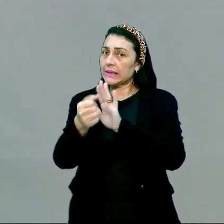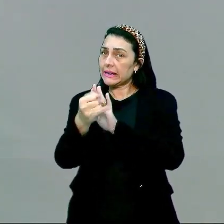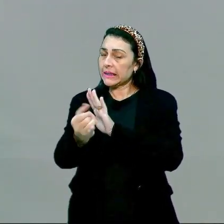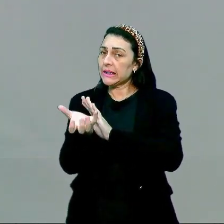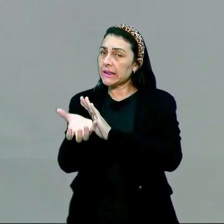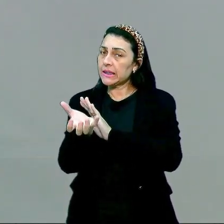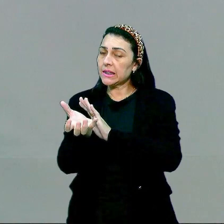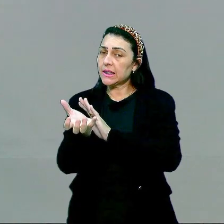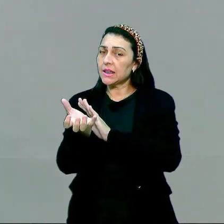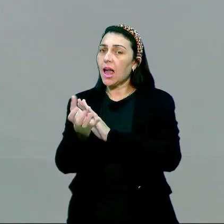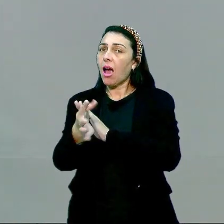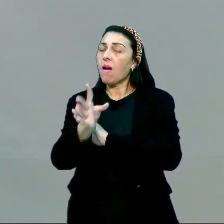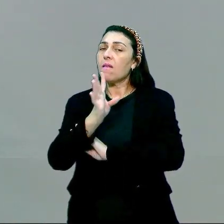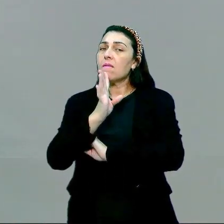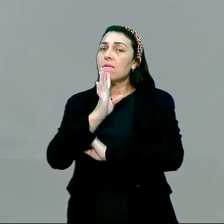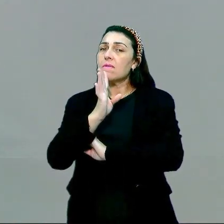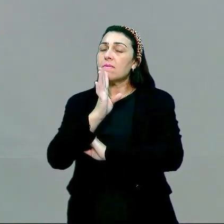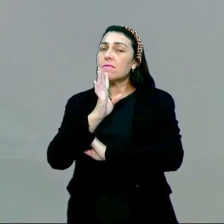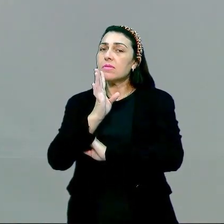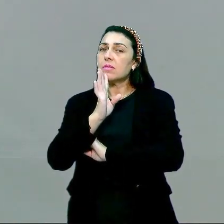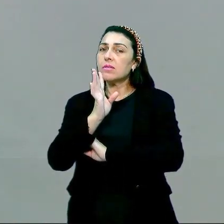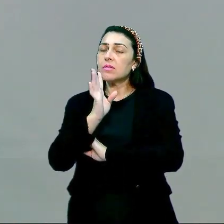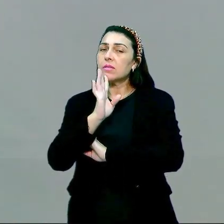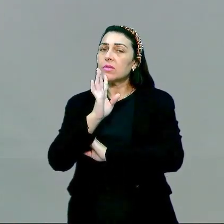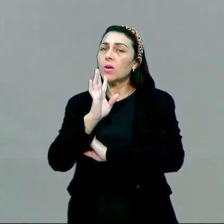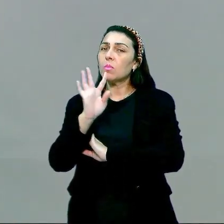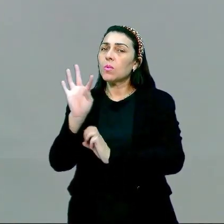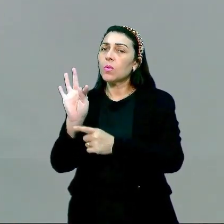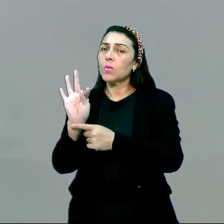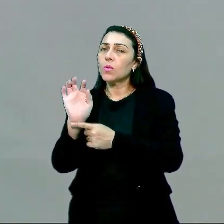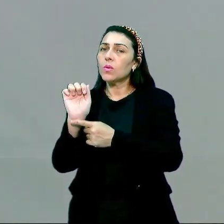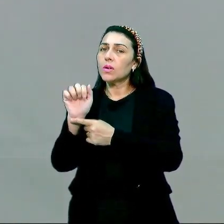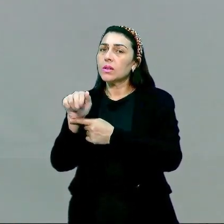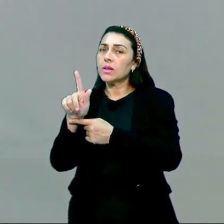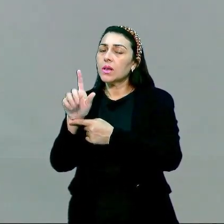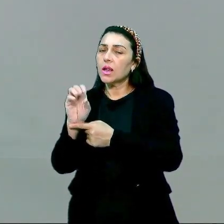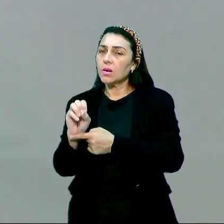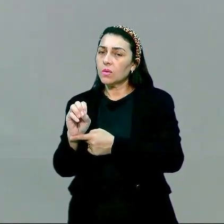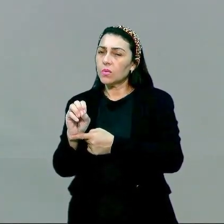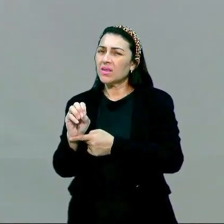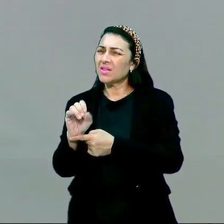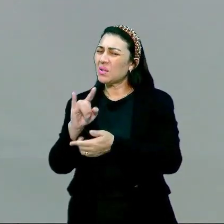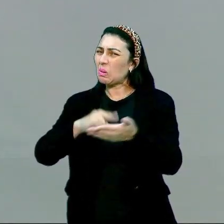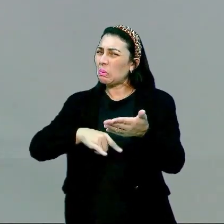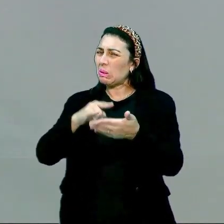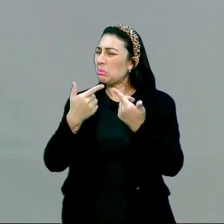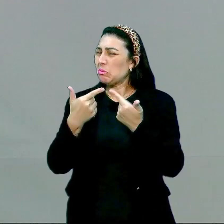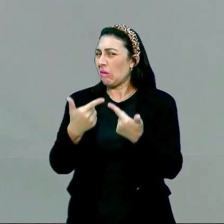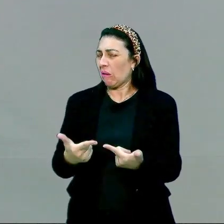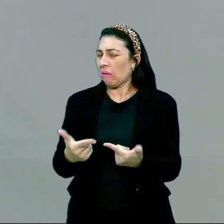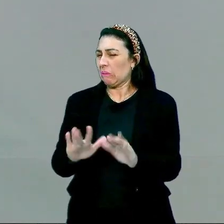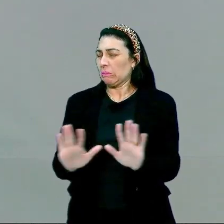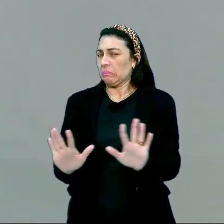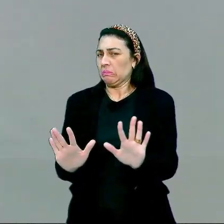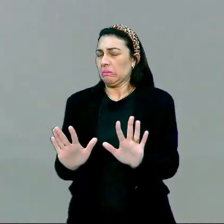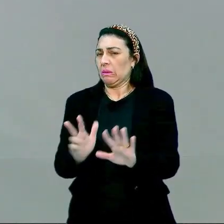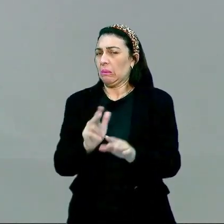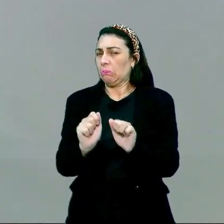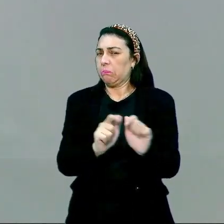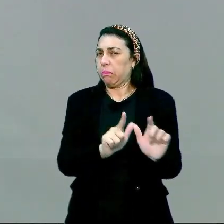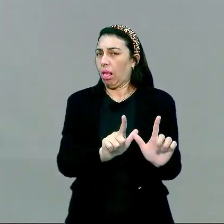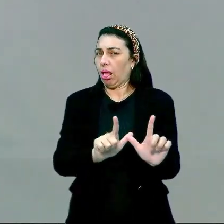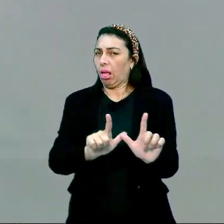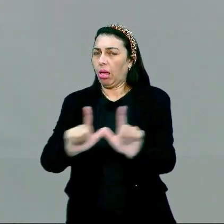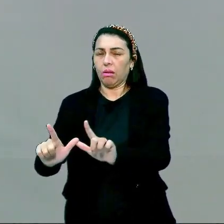quiserem conhecer um pouco sobre o tango, né? Sem ser aqueles documentários chatos, aqueles longa